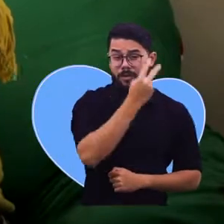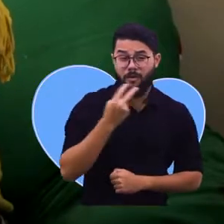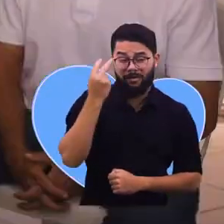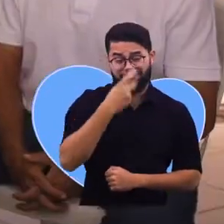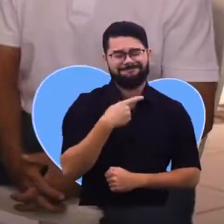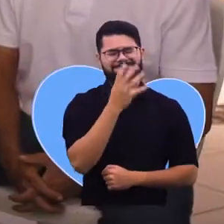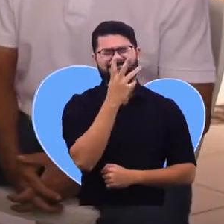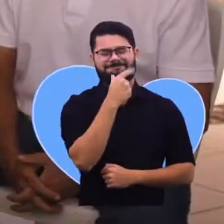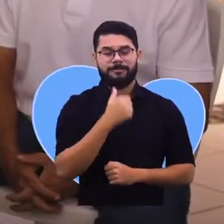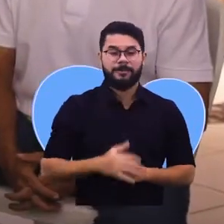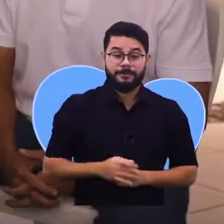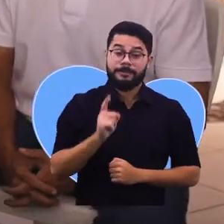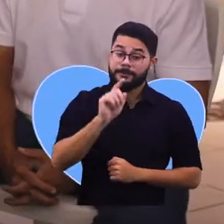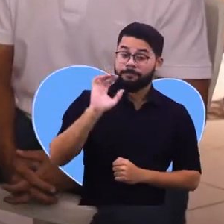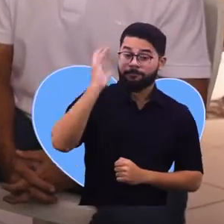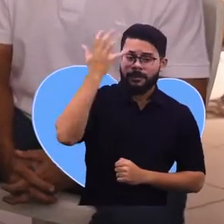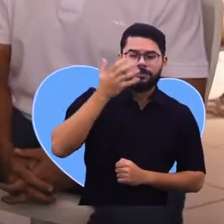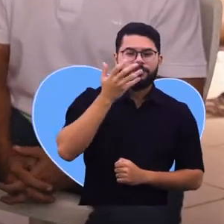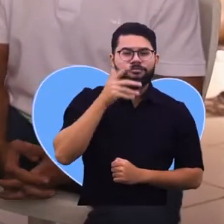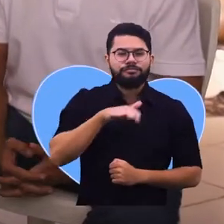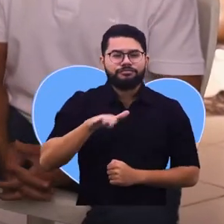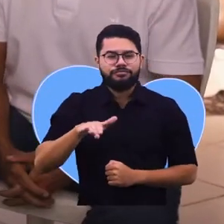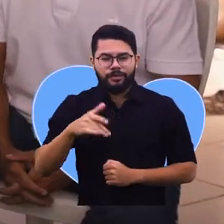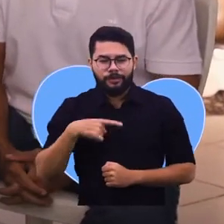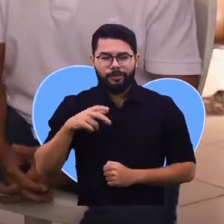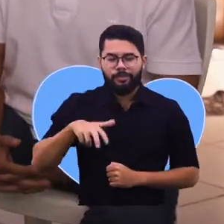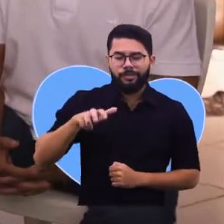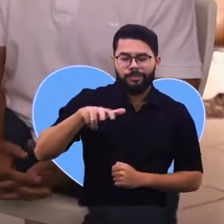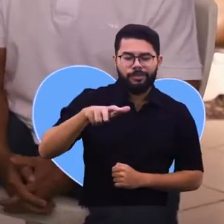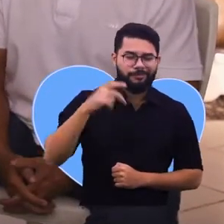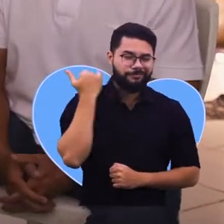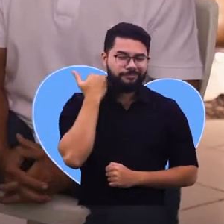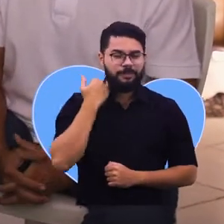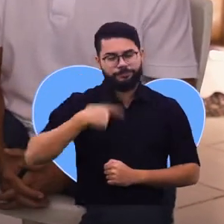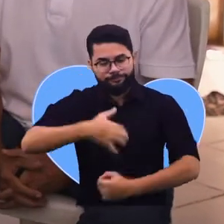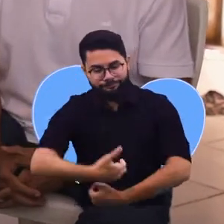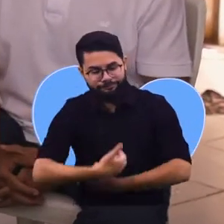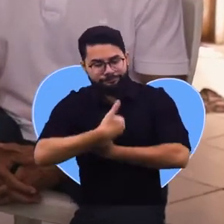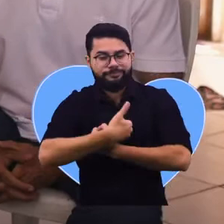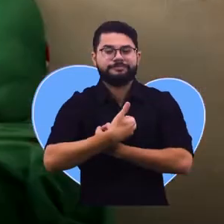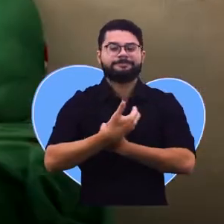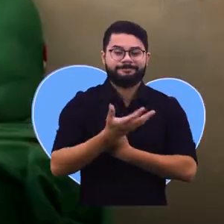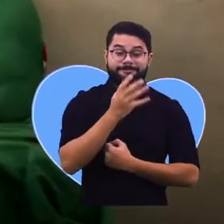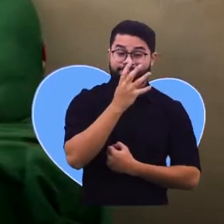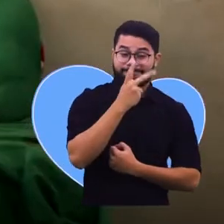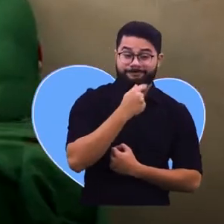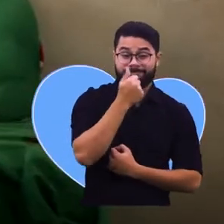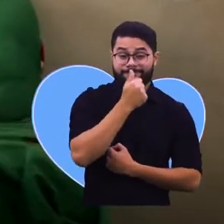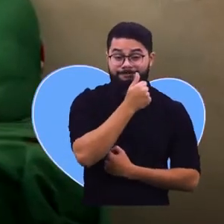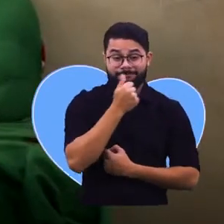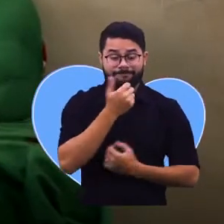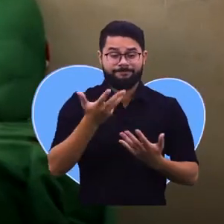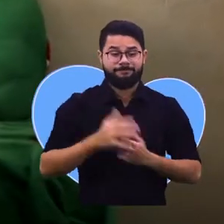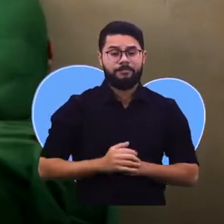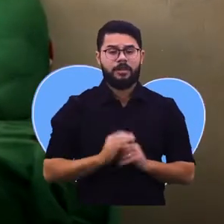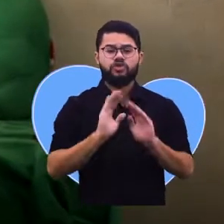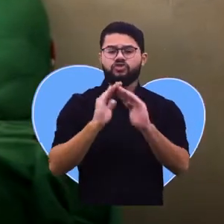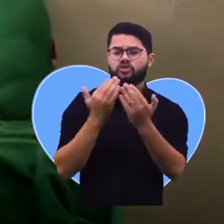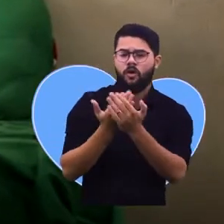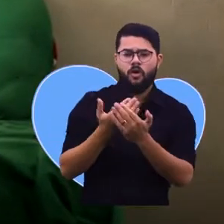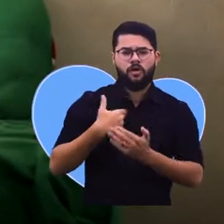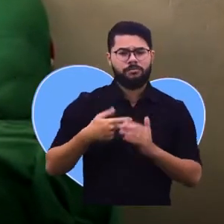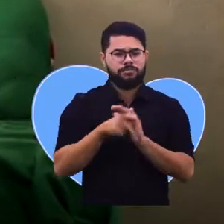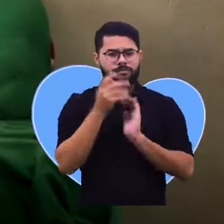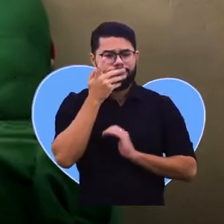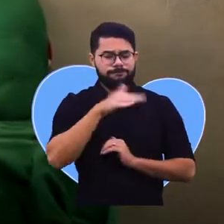lá o posto. E muitas vezes a criança pequena também não aguenta ir andando, você tem que levar no braço. braço. Uma creche, um colégio, porque